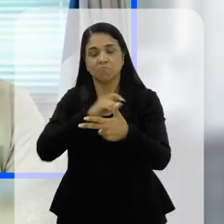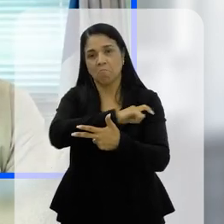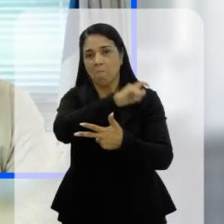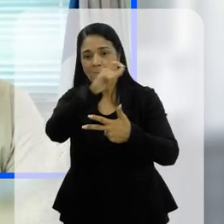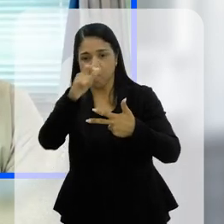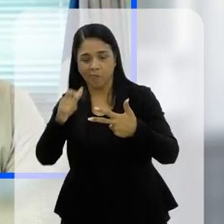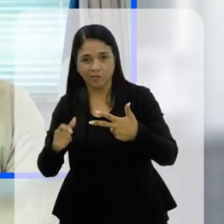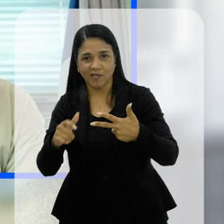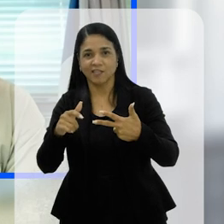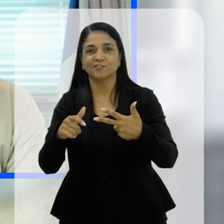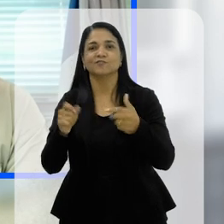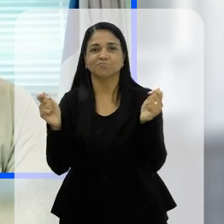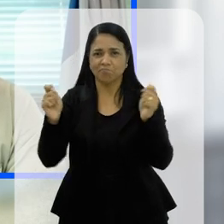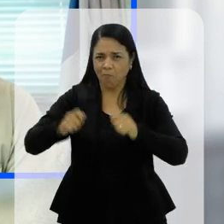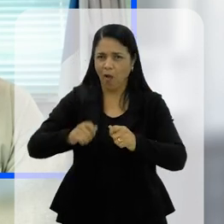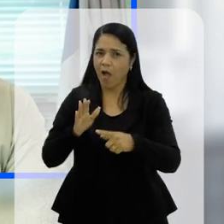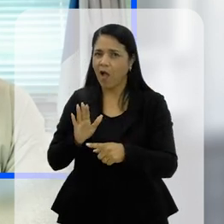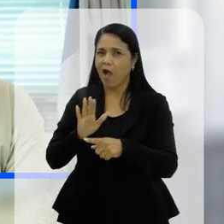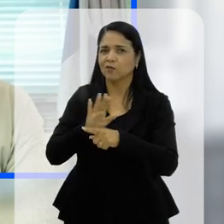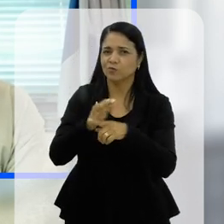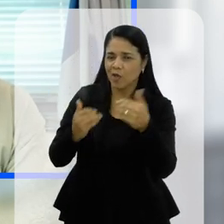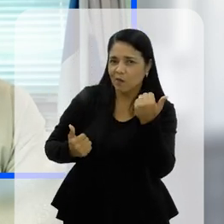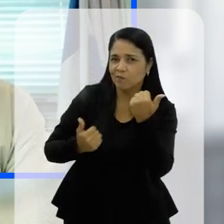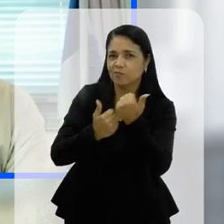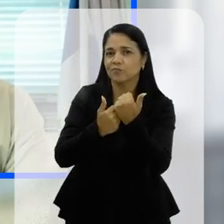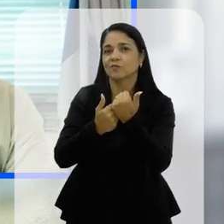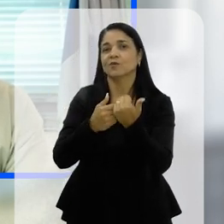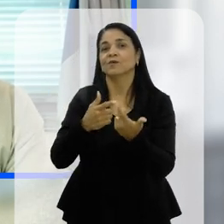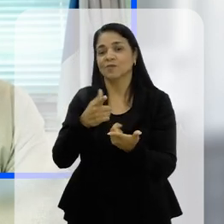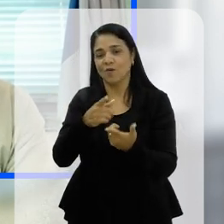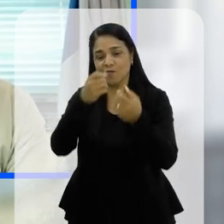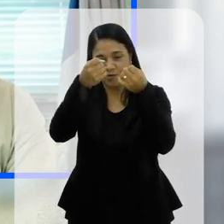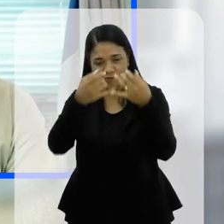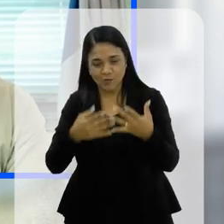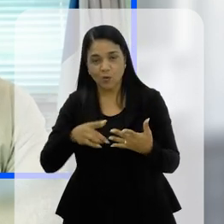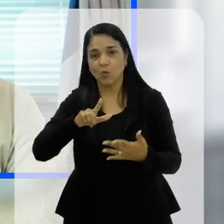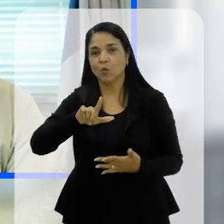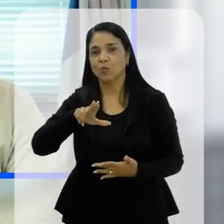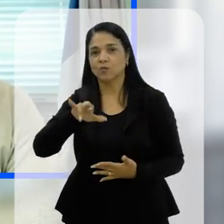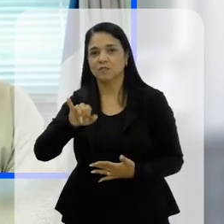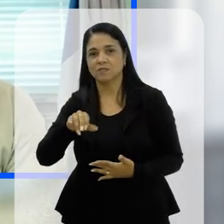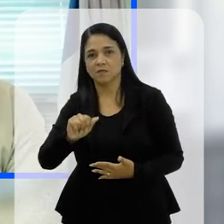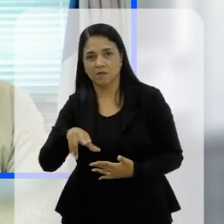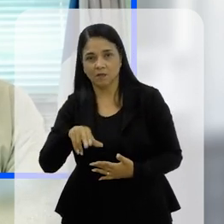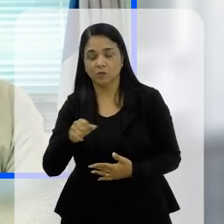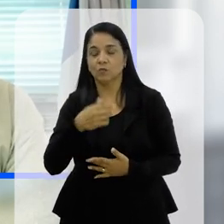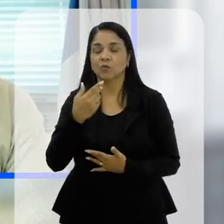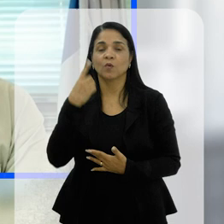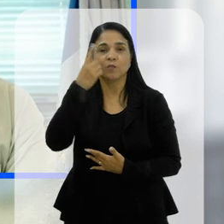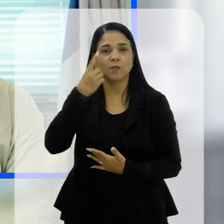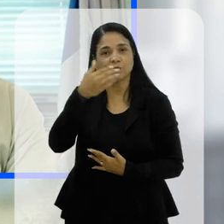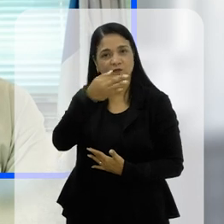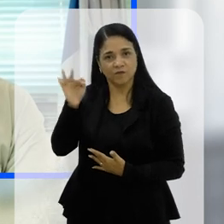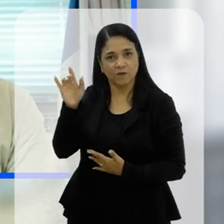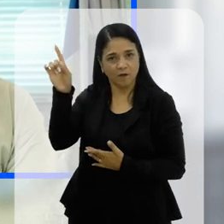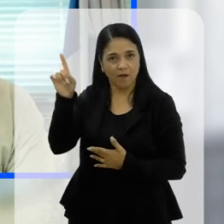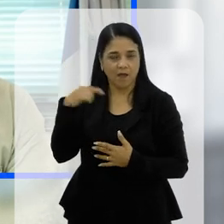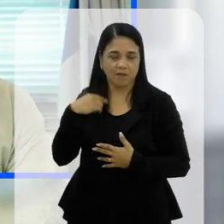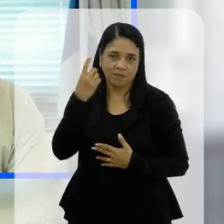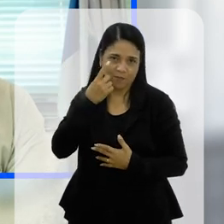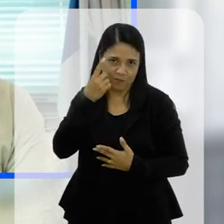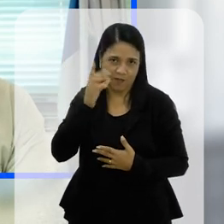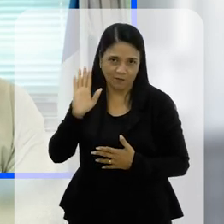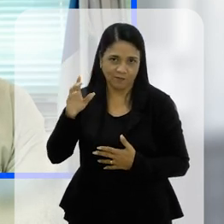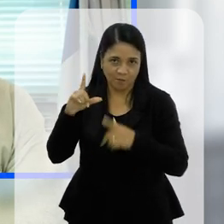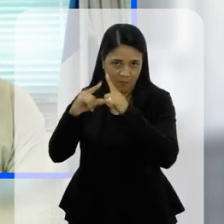e outros poderes aí que podem ajudar também, como o Luciano já adiantou aqui também, a nível federal aí, né? Com o deputado